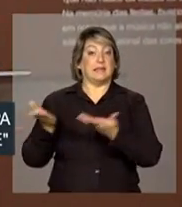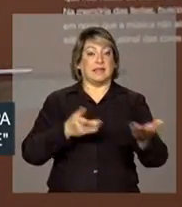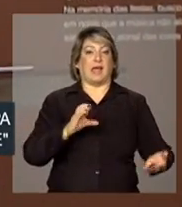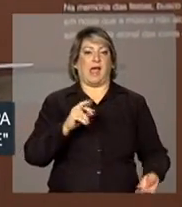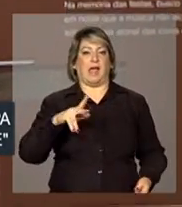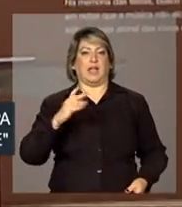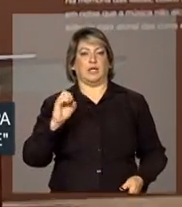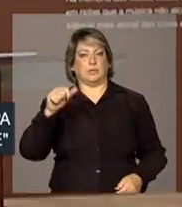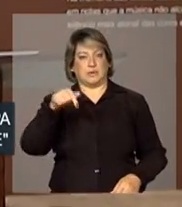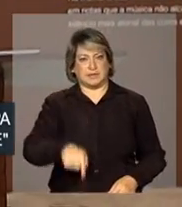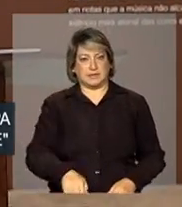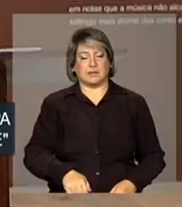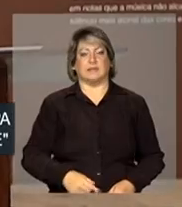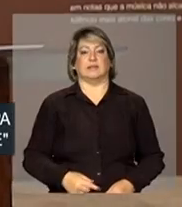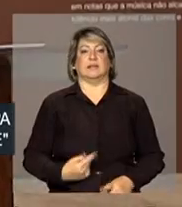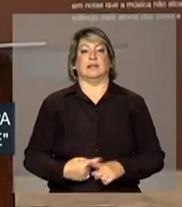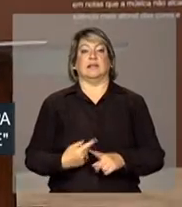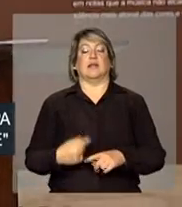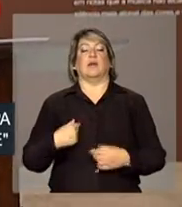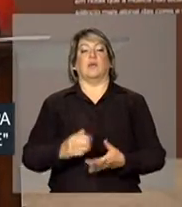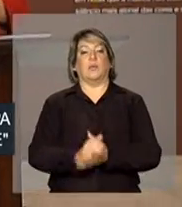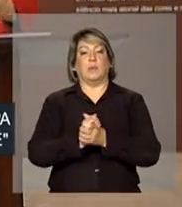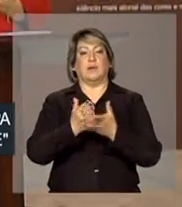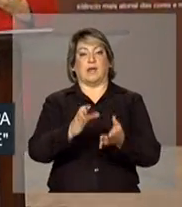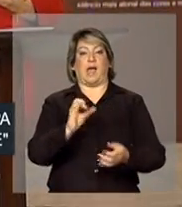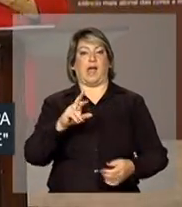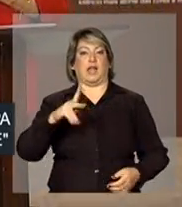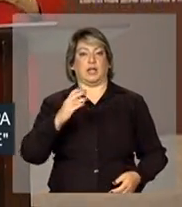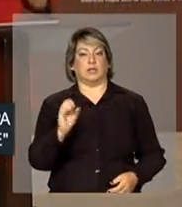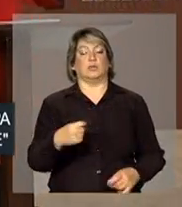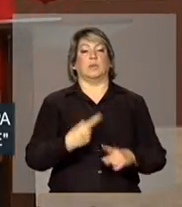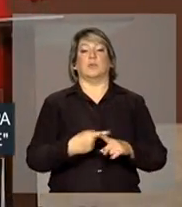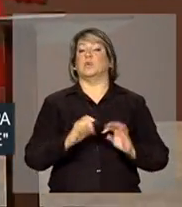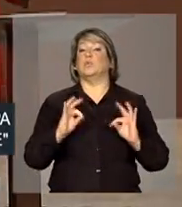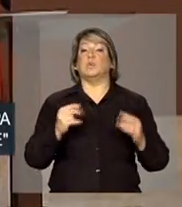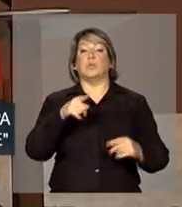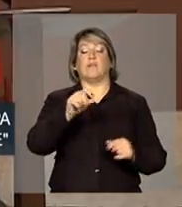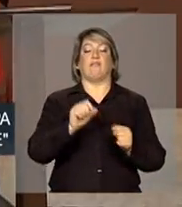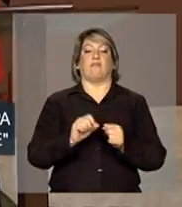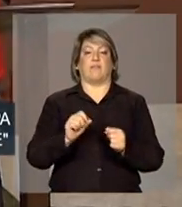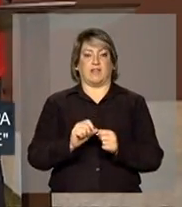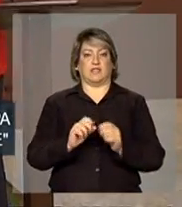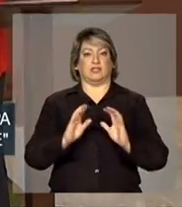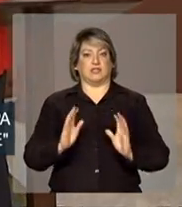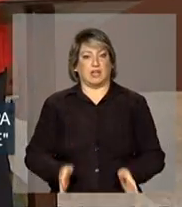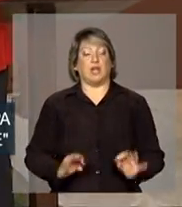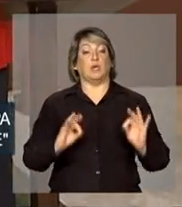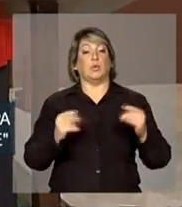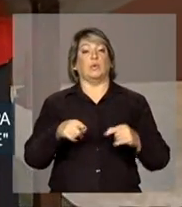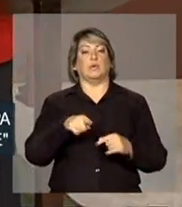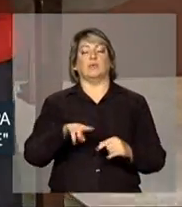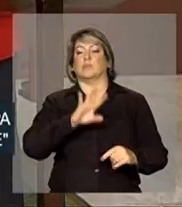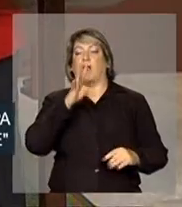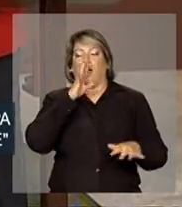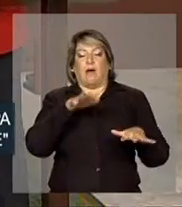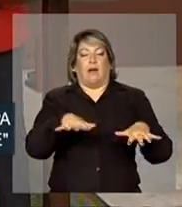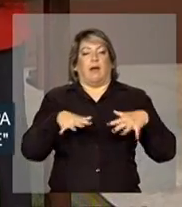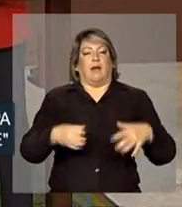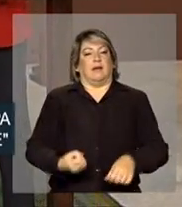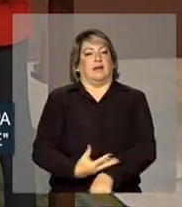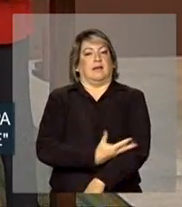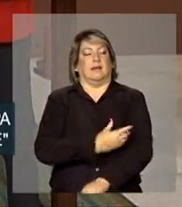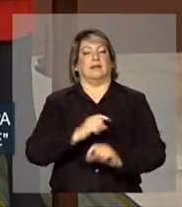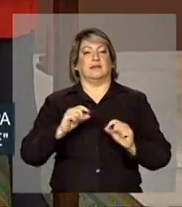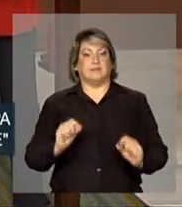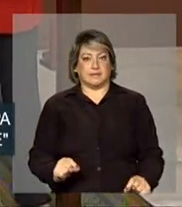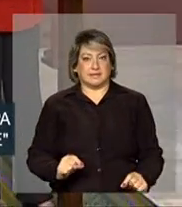o Carlinhos aqui e cumprimento o Carlinhos por tudo que fez e por tudo que encantou, por